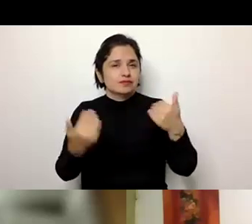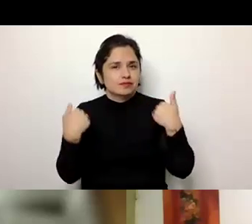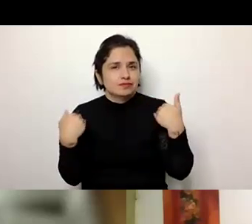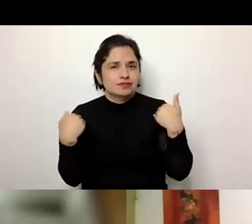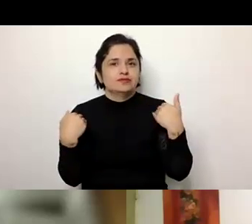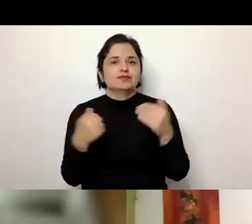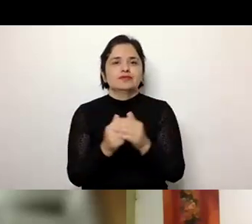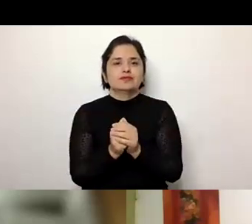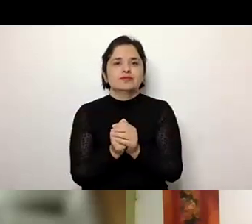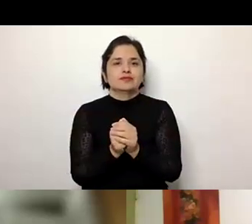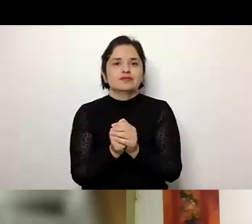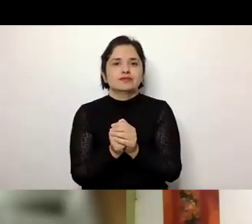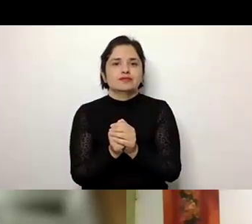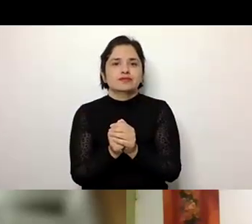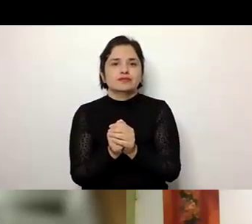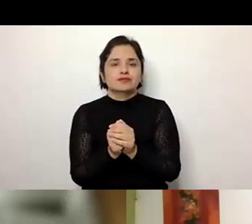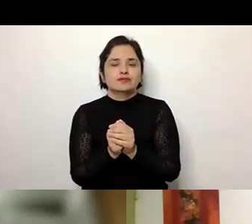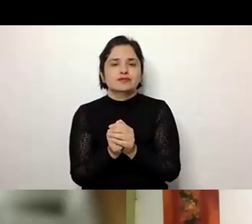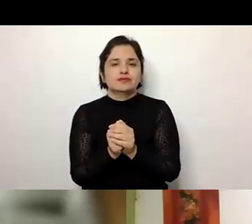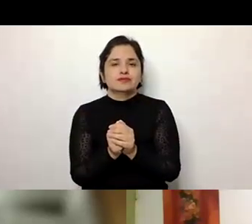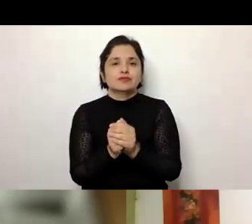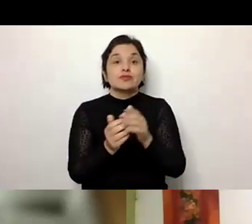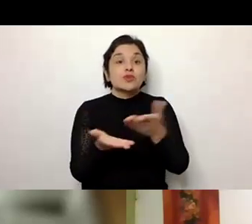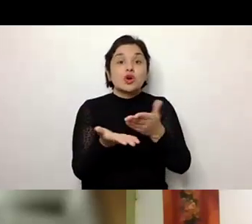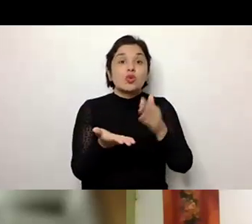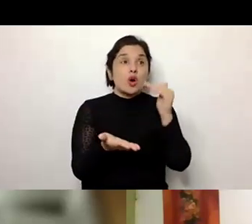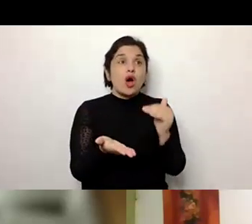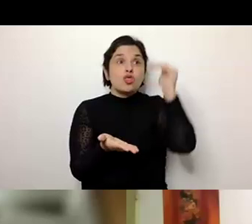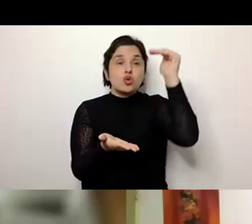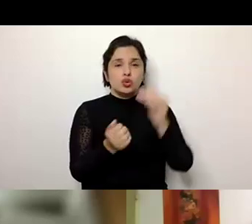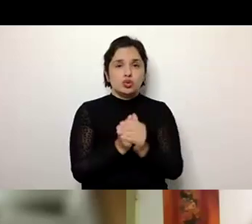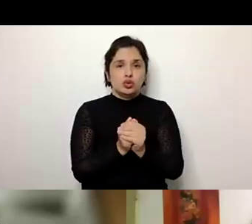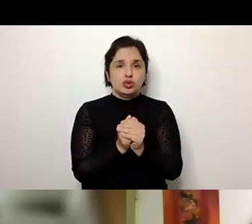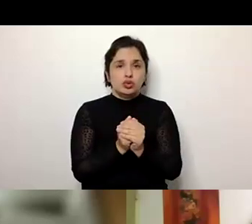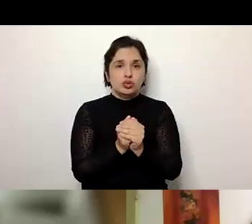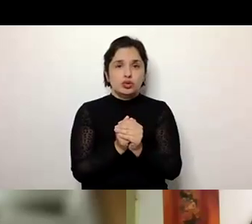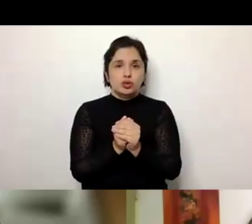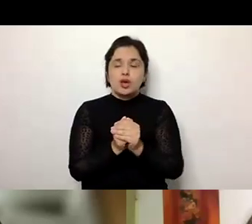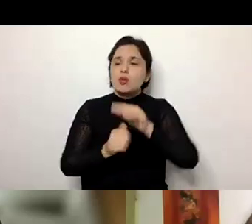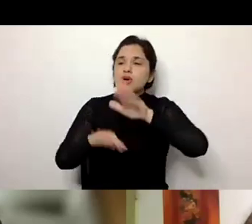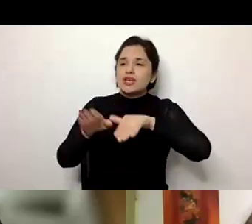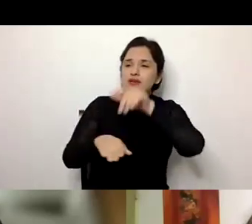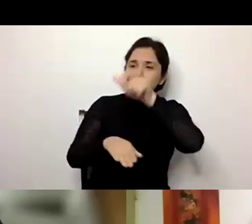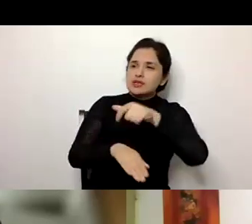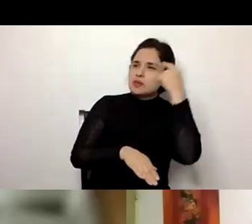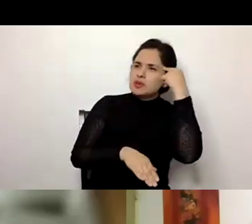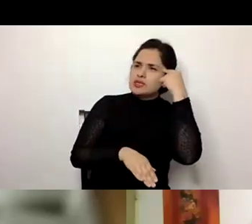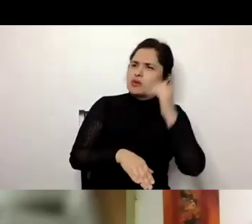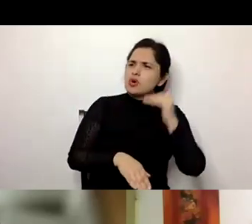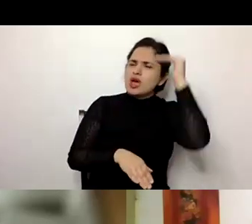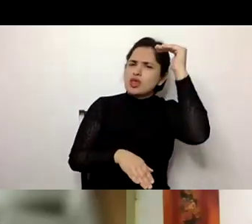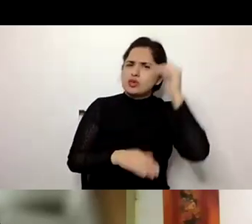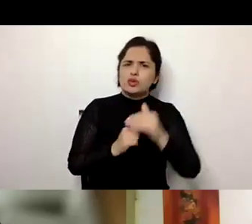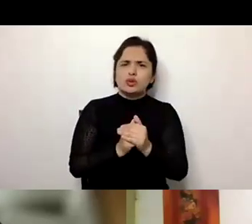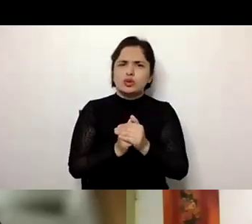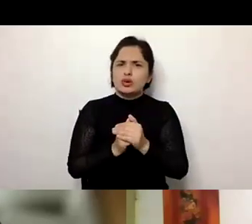atuação junto aos idosos, aos adultos e também aos idosos, porque muitas vezes nós pensamos no adulto só na